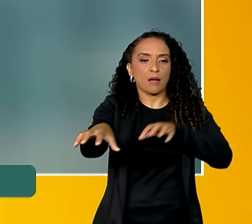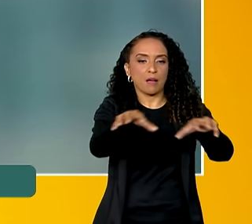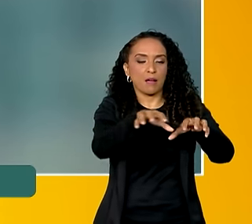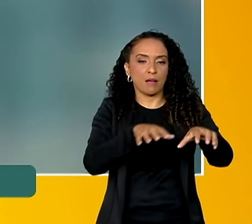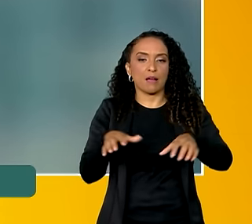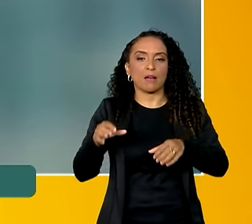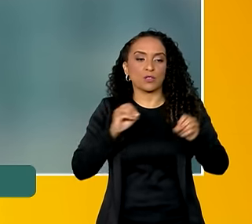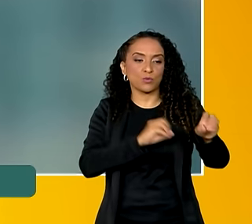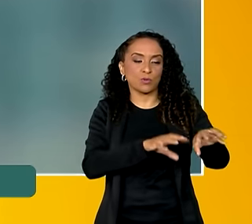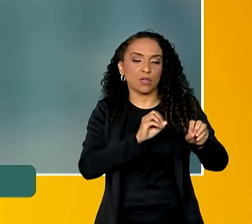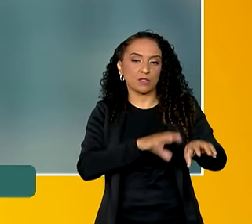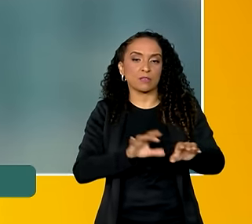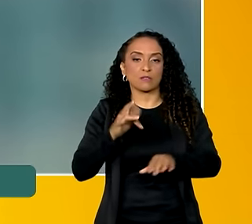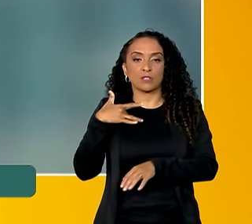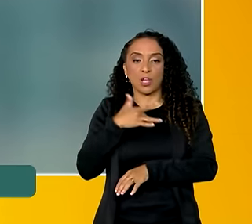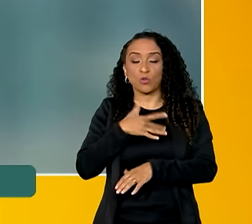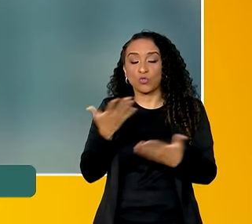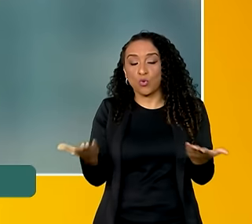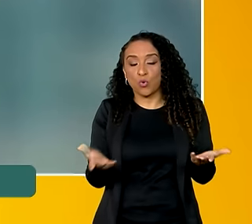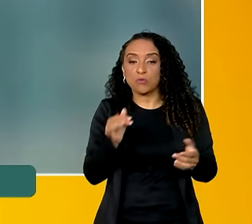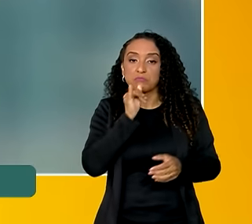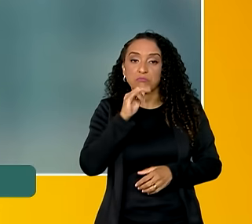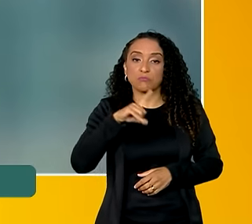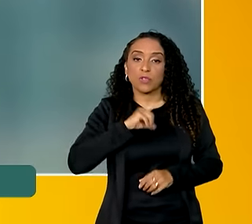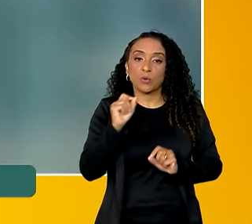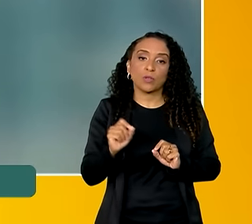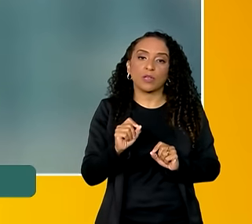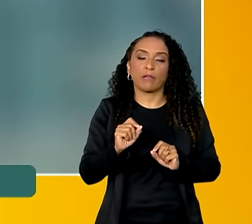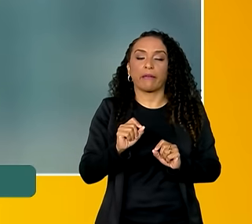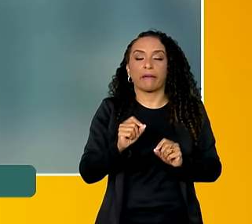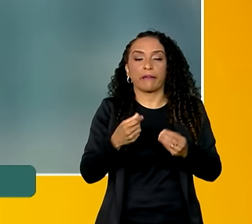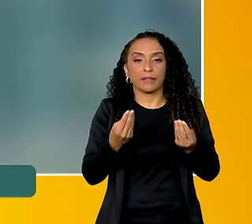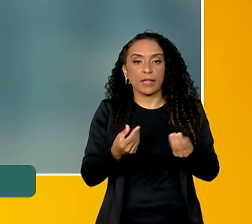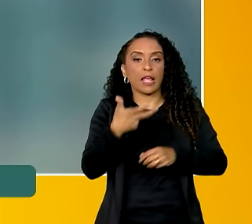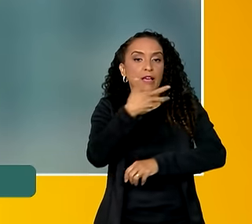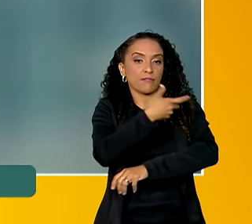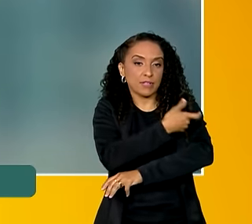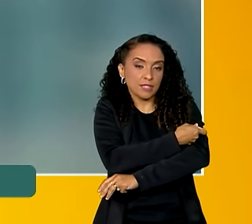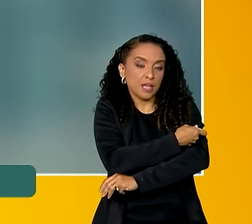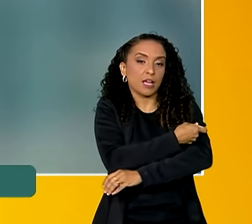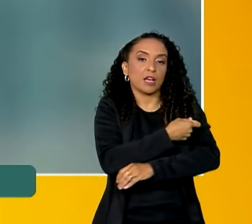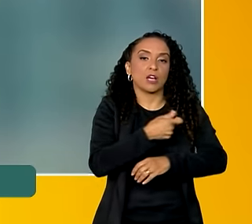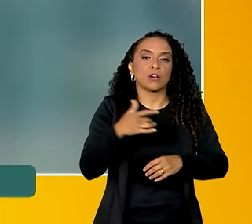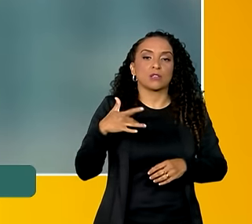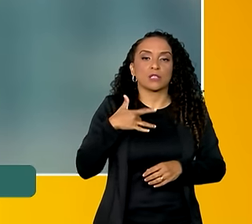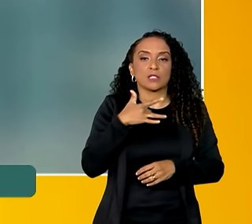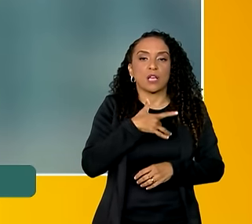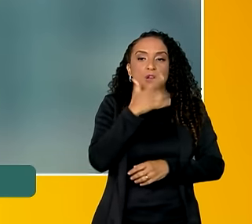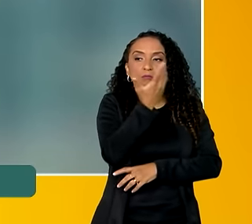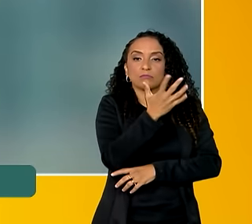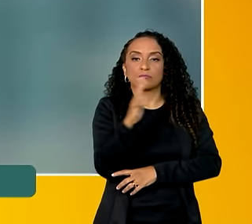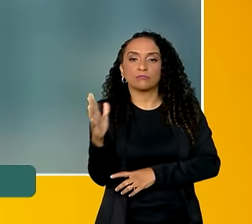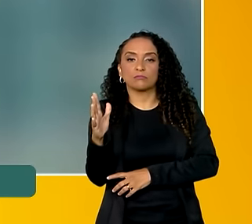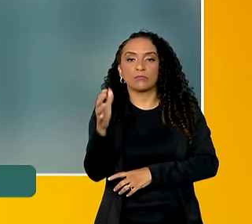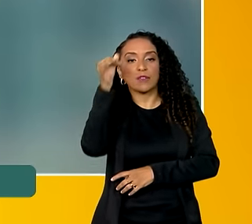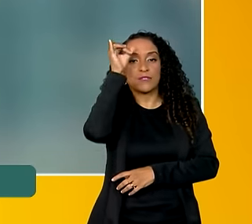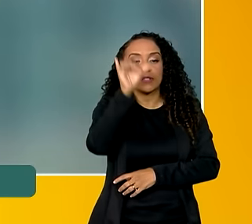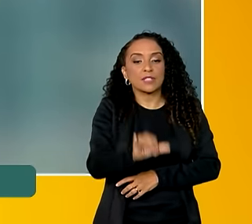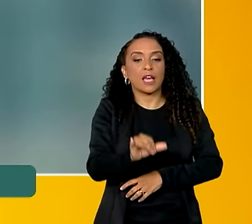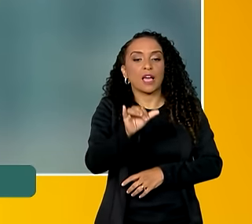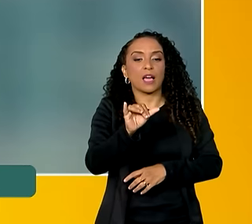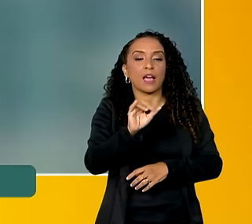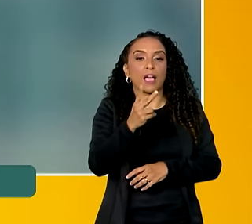Saúde. Hoje, temos, por exemplo, além da vacinação, saúde ambiental, prevenção das